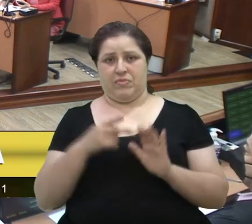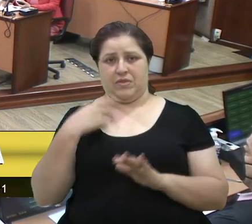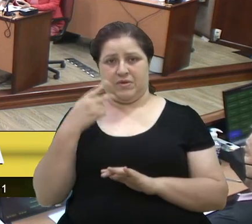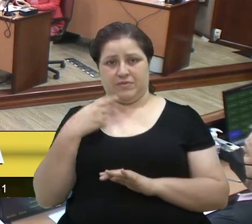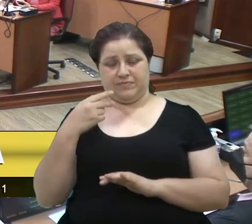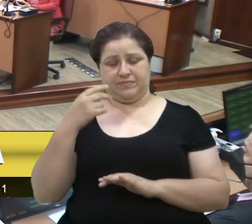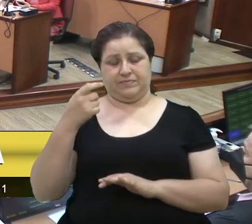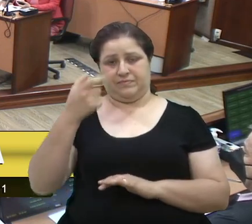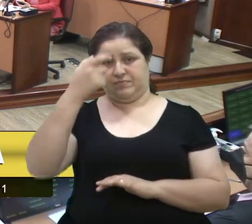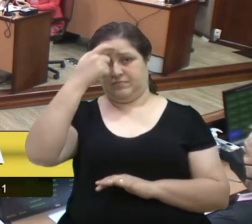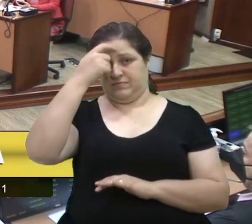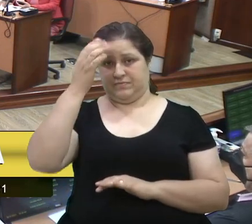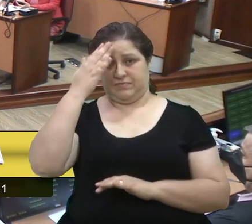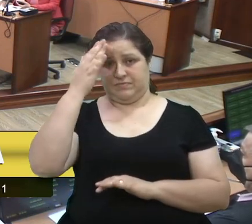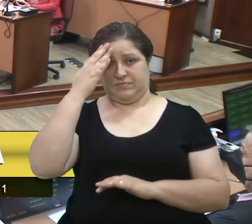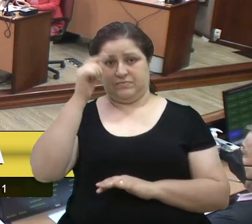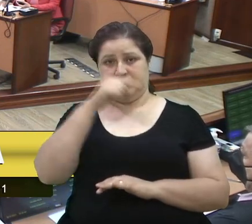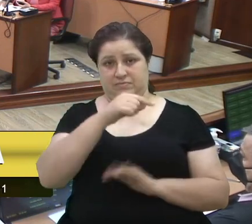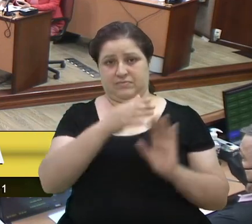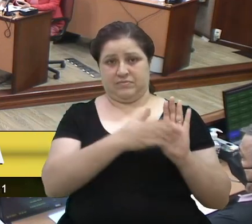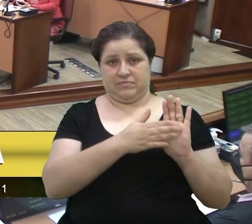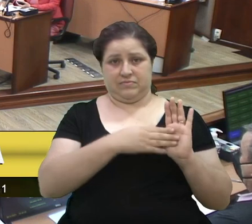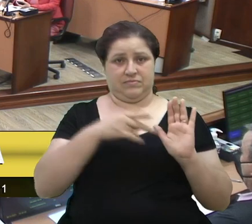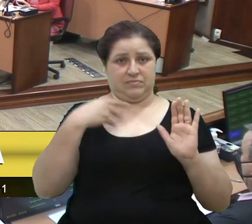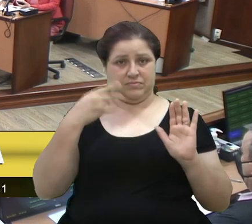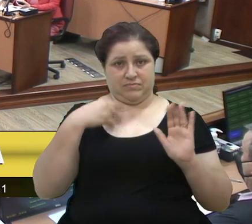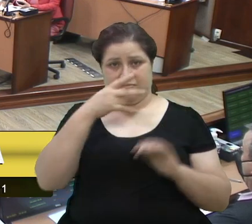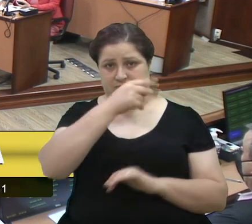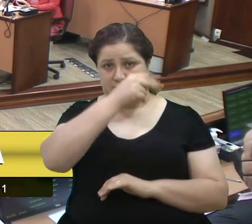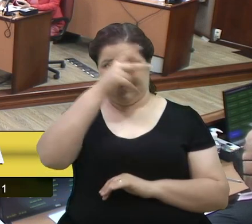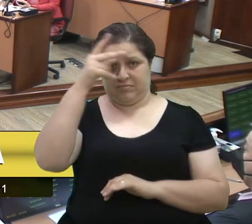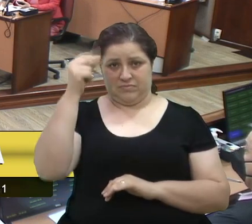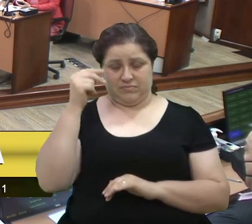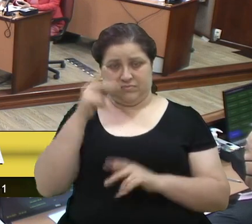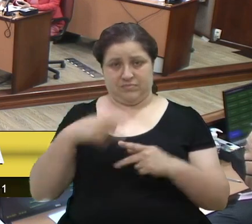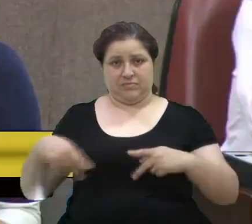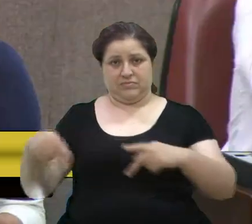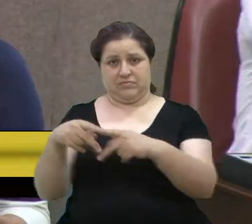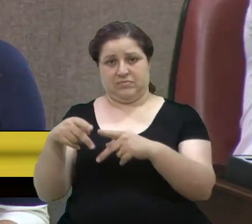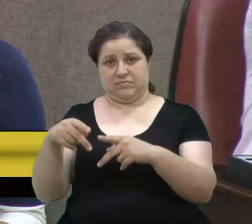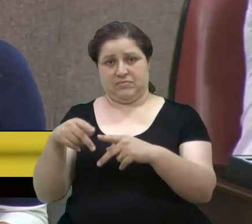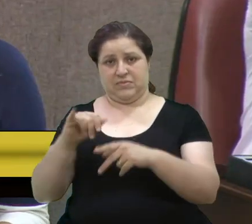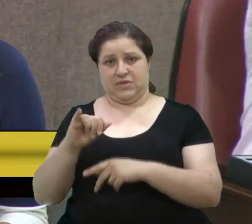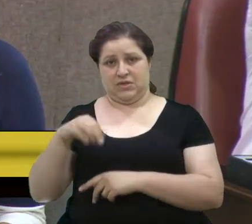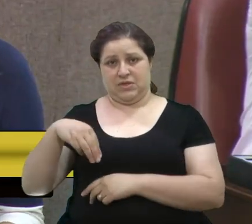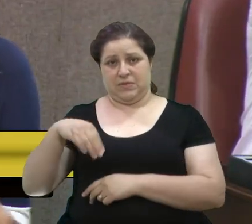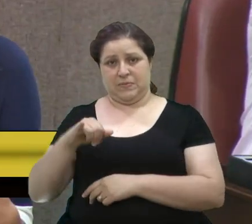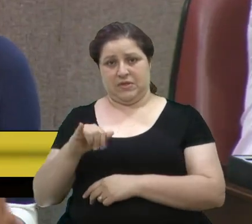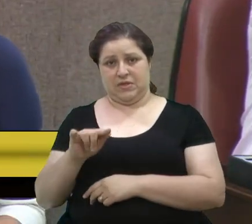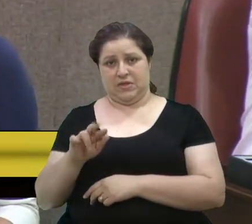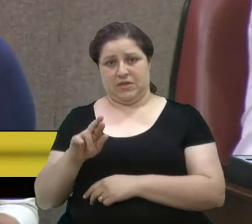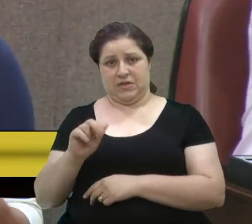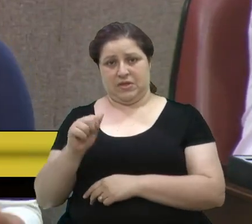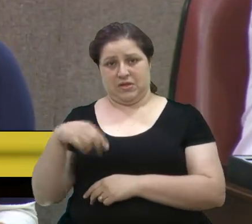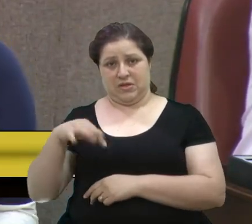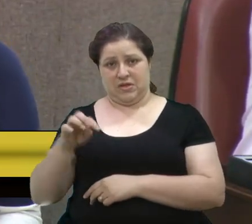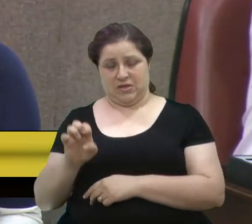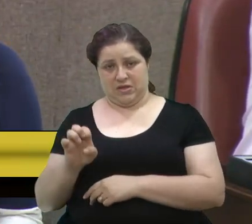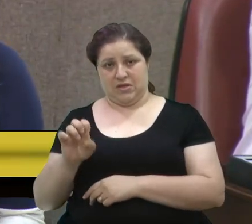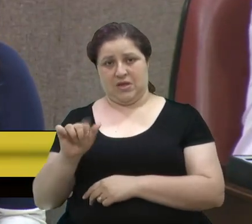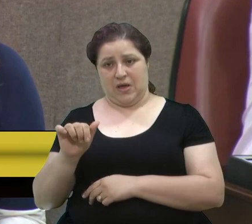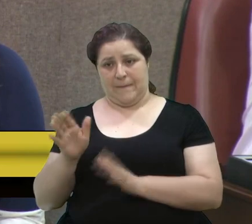cientes, essa é uma pauta, política municipal da população migrante, é uma proposta que foi